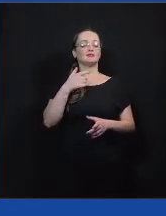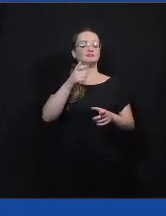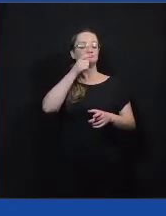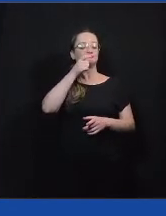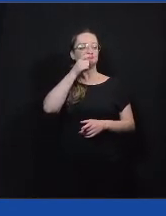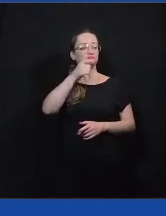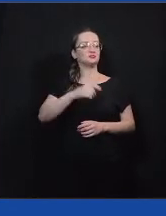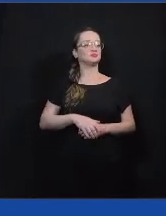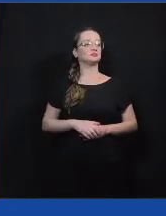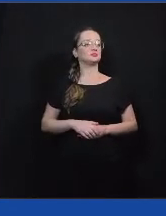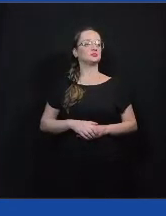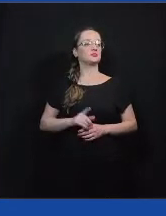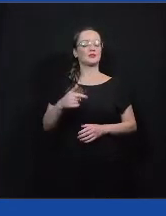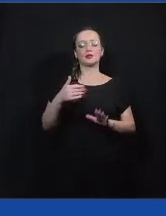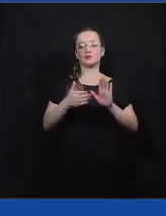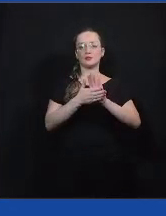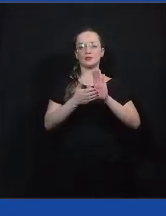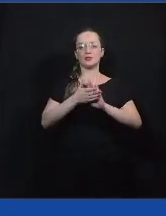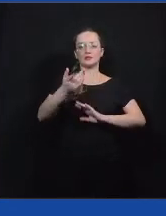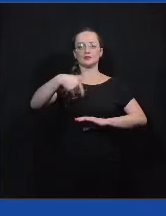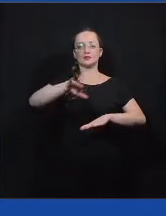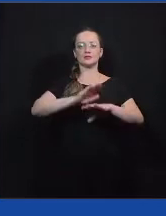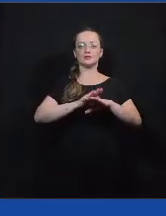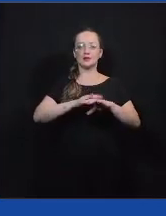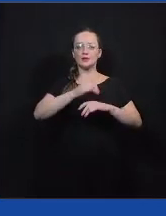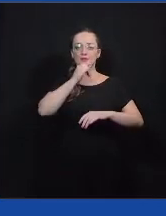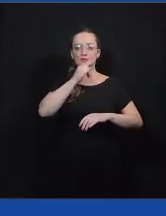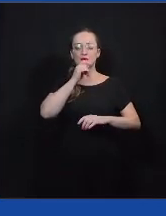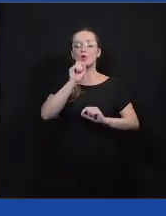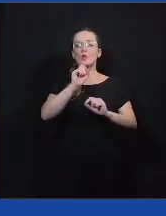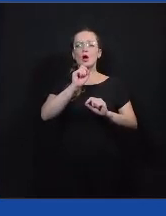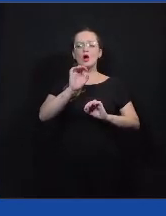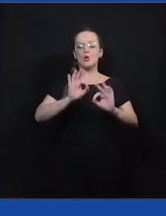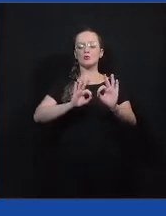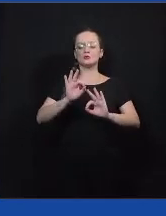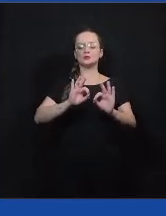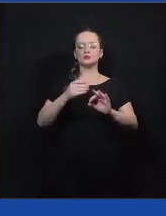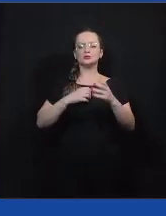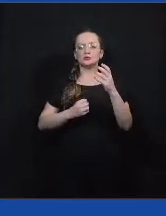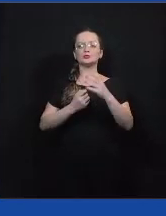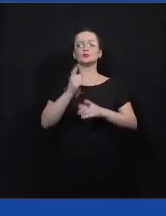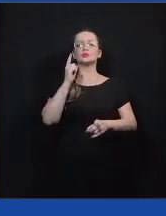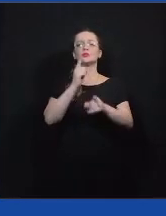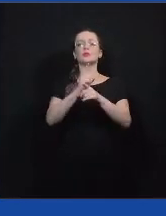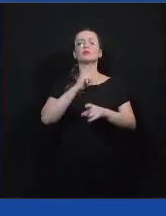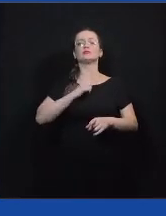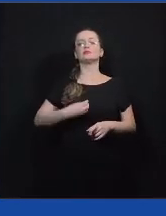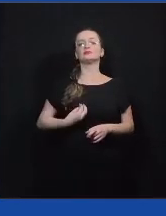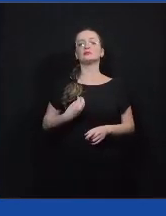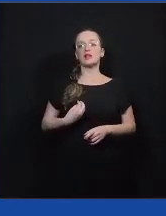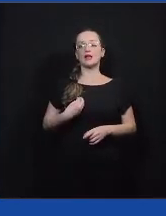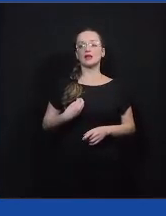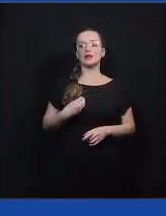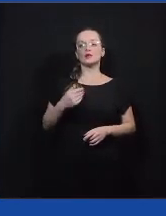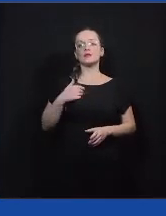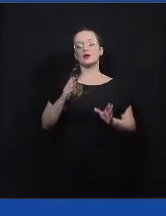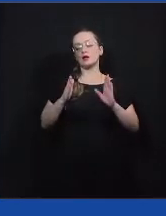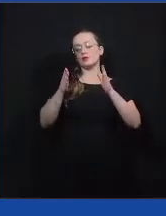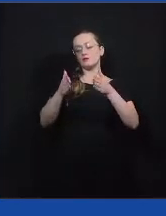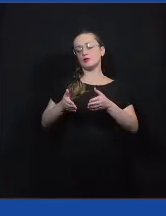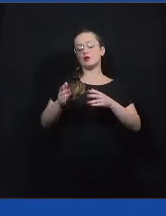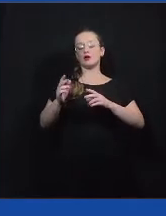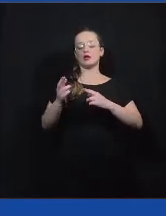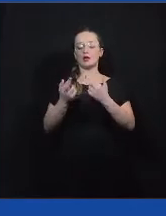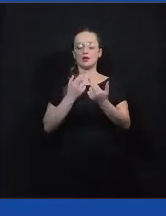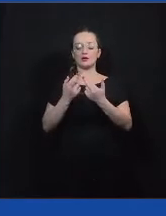assim, uma proposta que vocês fizeram, por exemplo, e que organização vocês descobriram que existia, por exemplo, em relação a